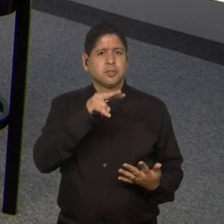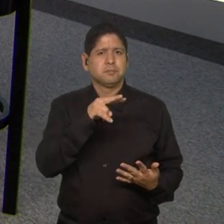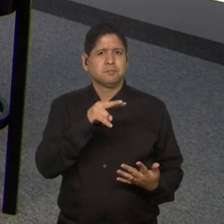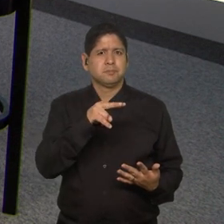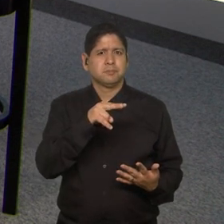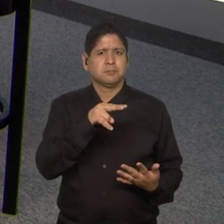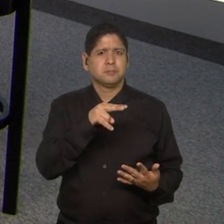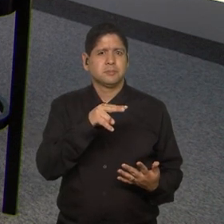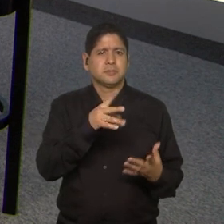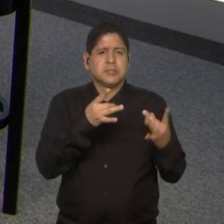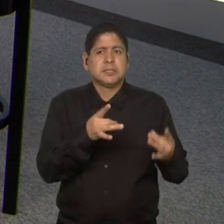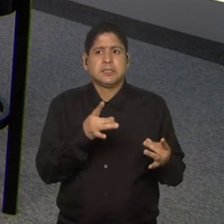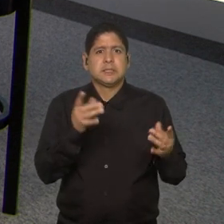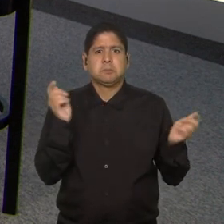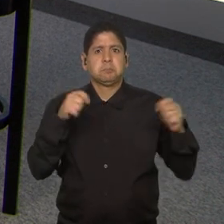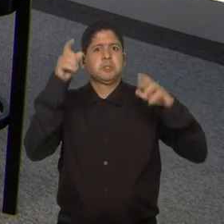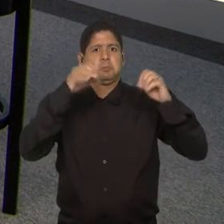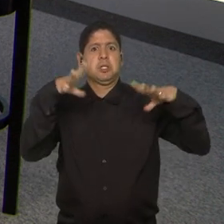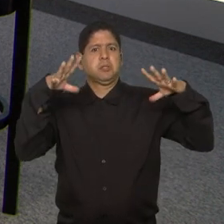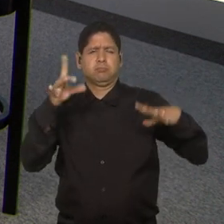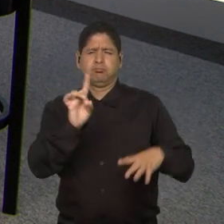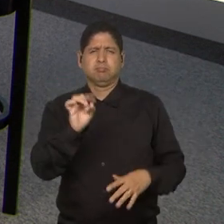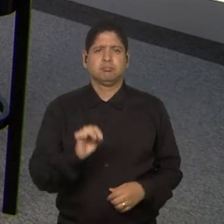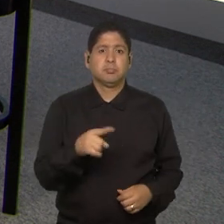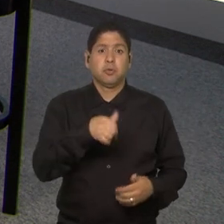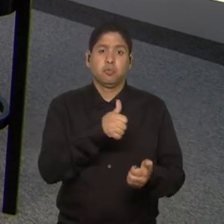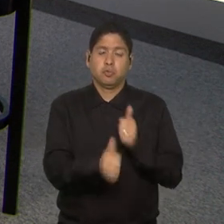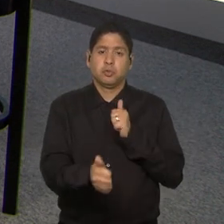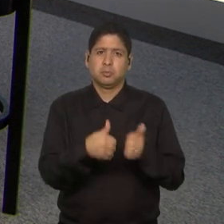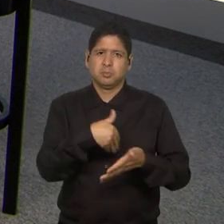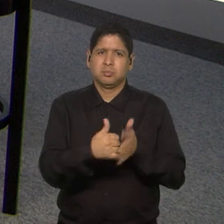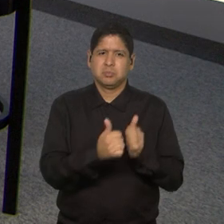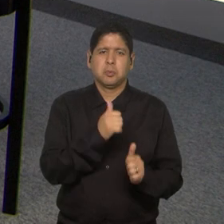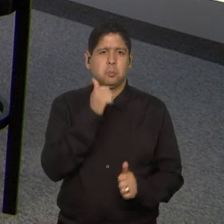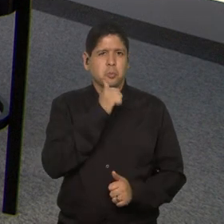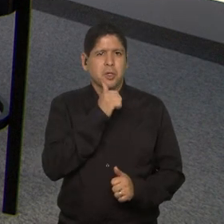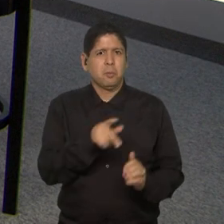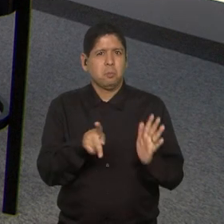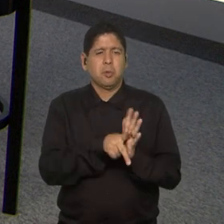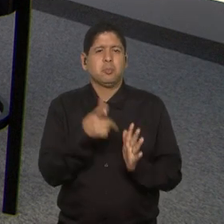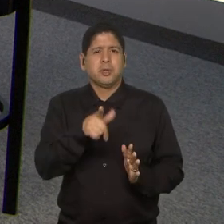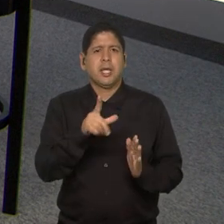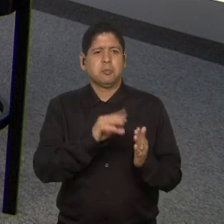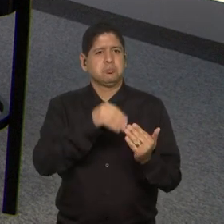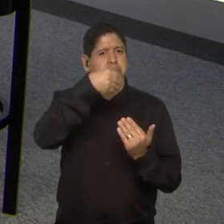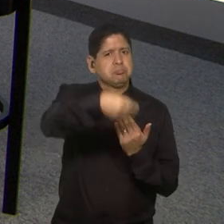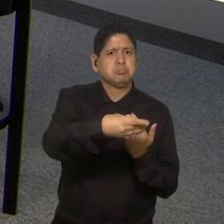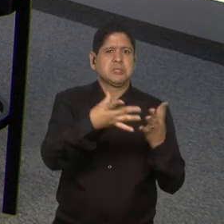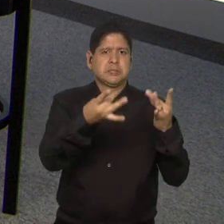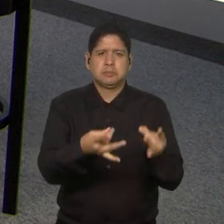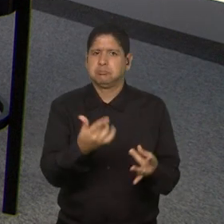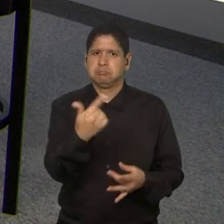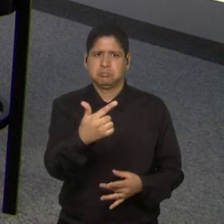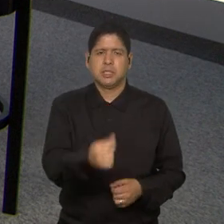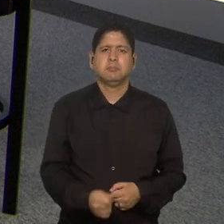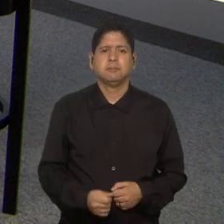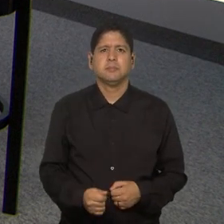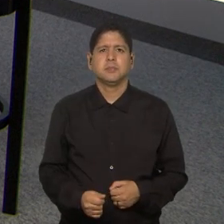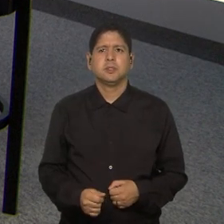fórmula mágica. E o futebol feminino não tem isso, O futebol feminino não tem um calendário definido, não tem